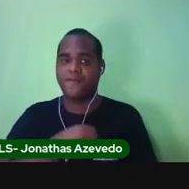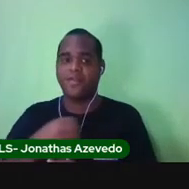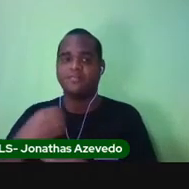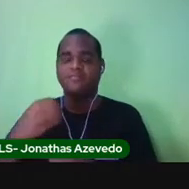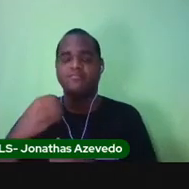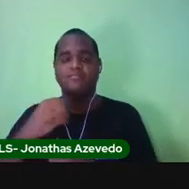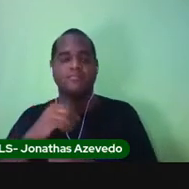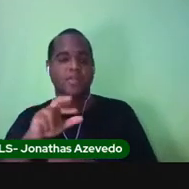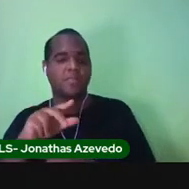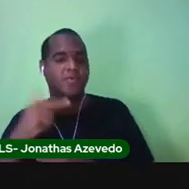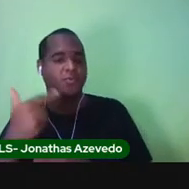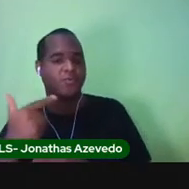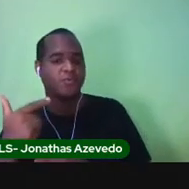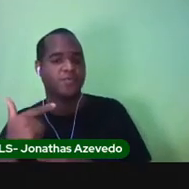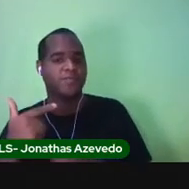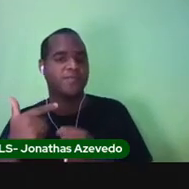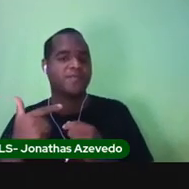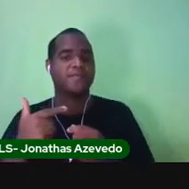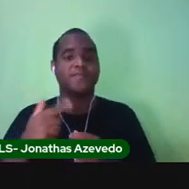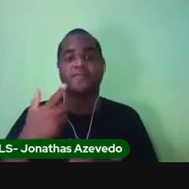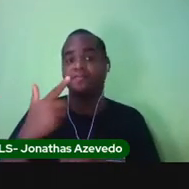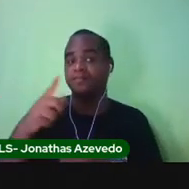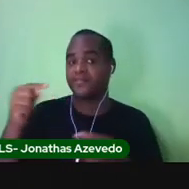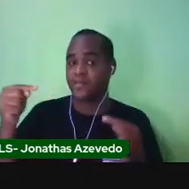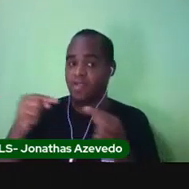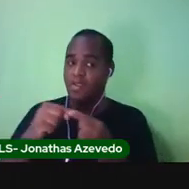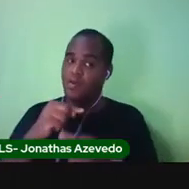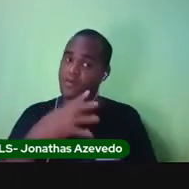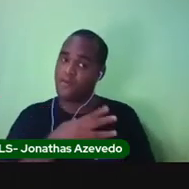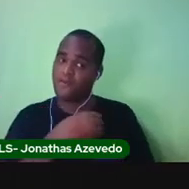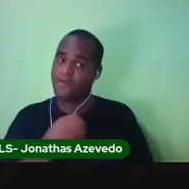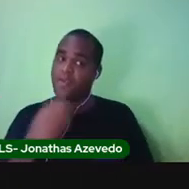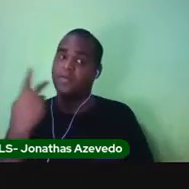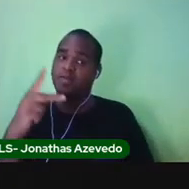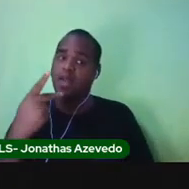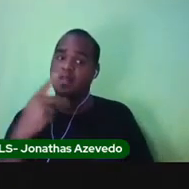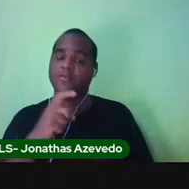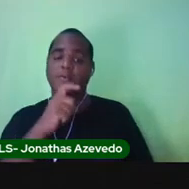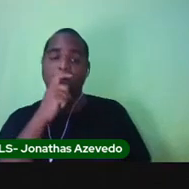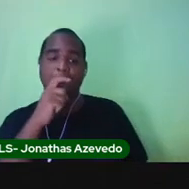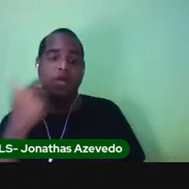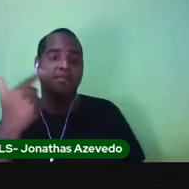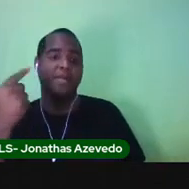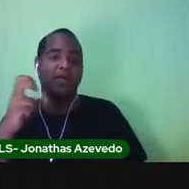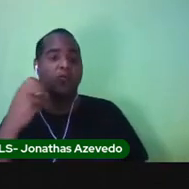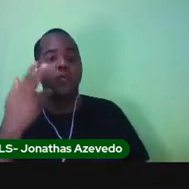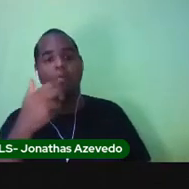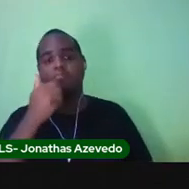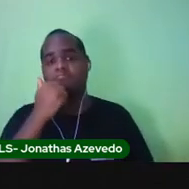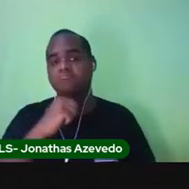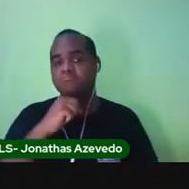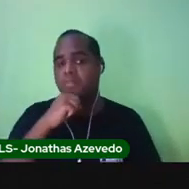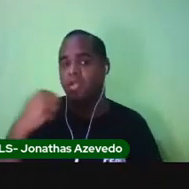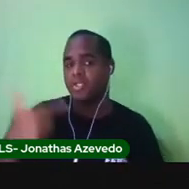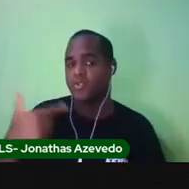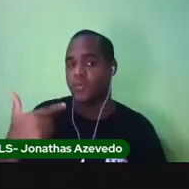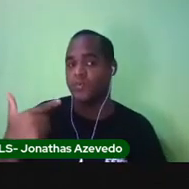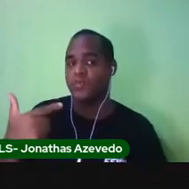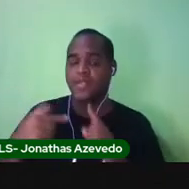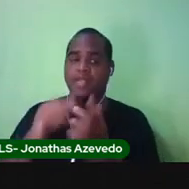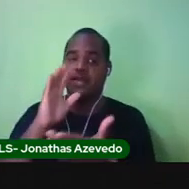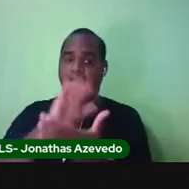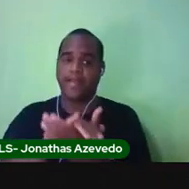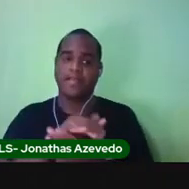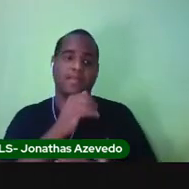A enteados é o filho do padrasto ou da madrasta que casa